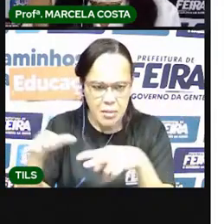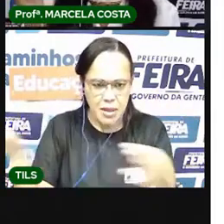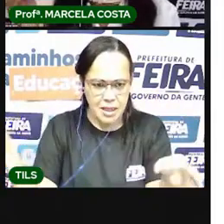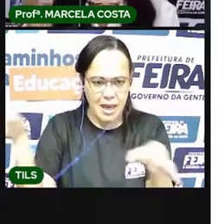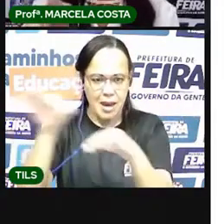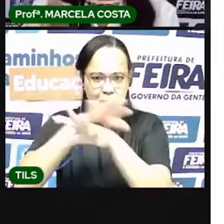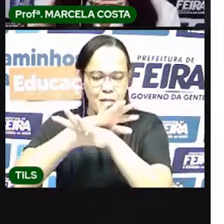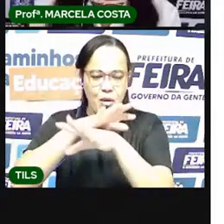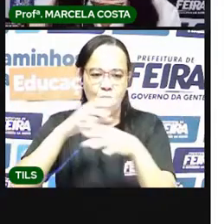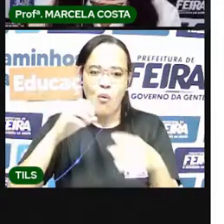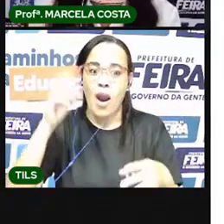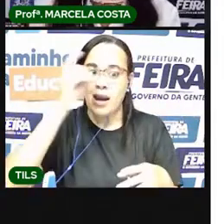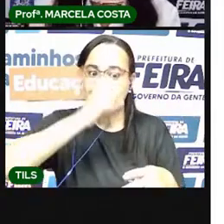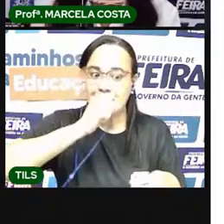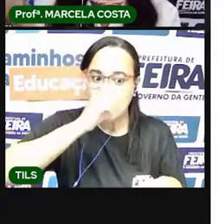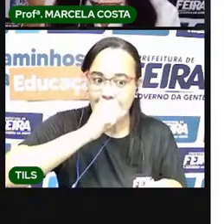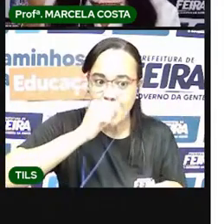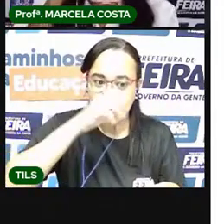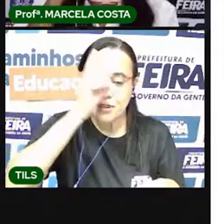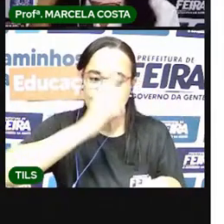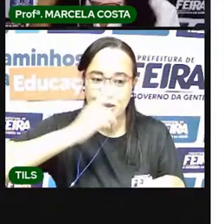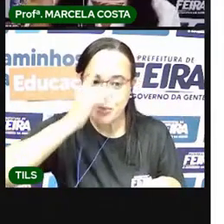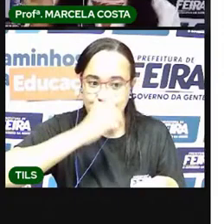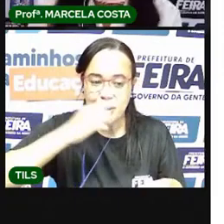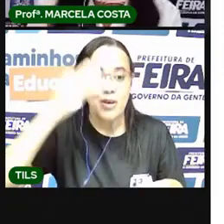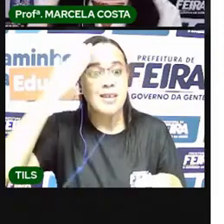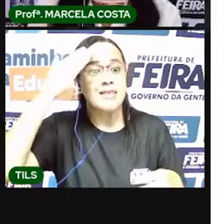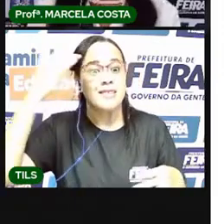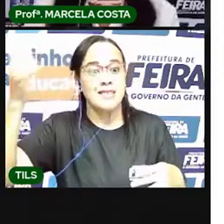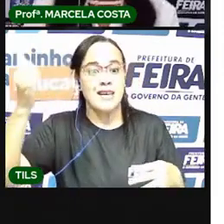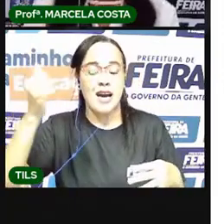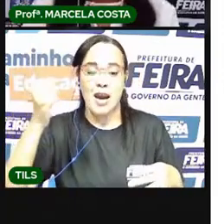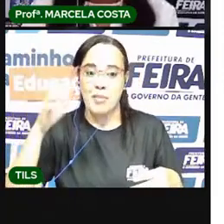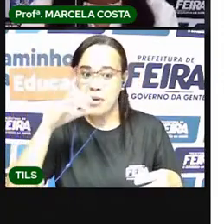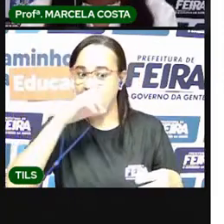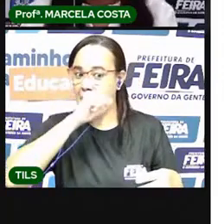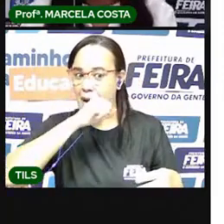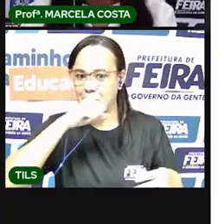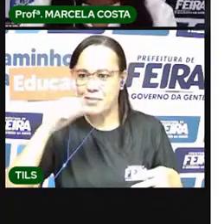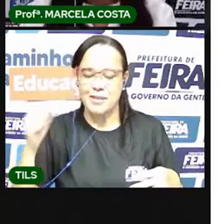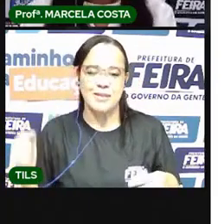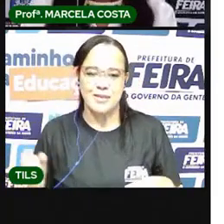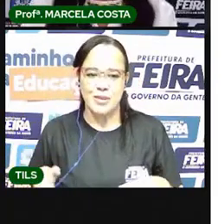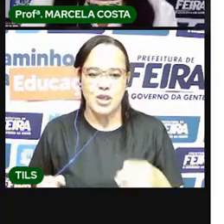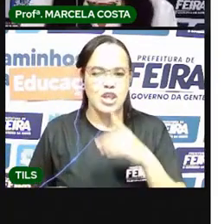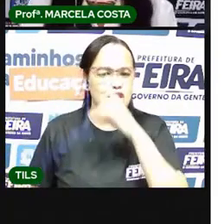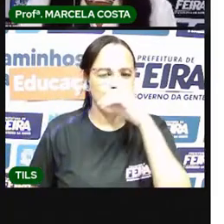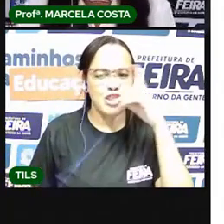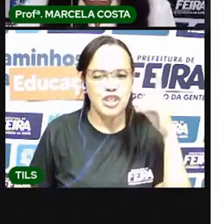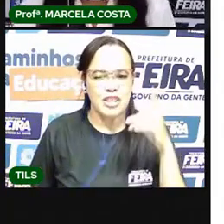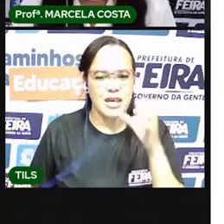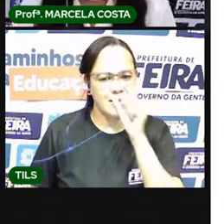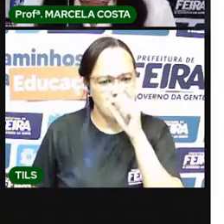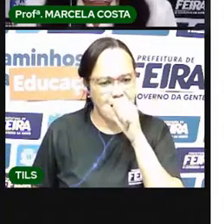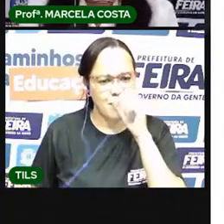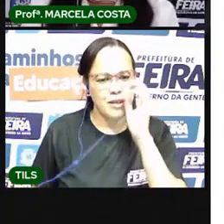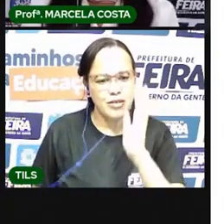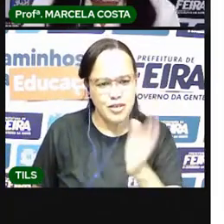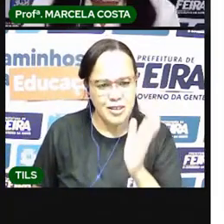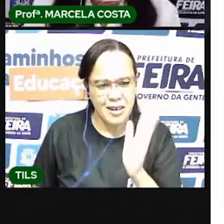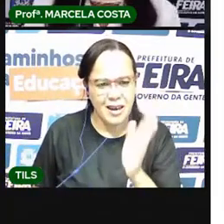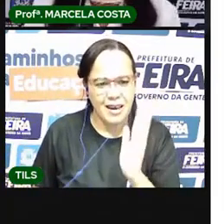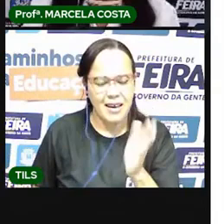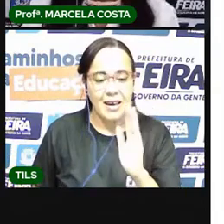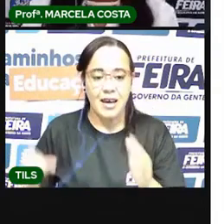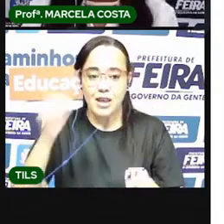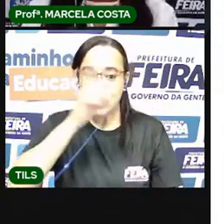E aí, como tá marcado, destacado A gente já sabe O que é que a gente pode fazer naquele dia Vamos ver qual